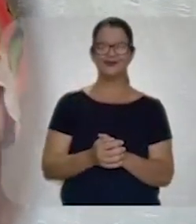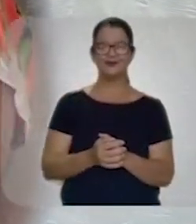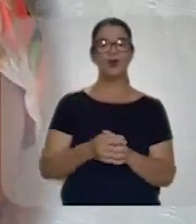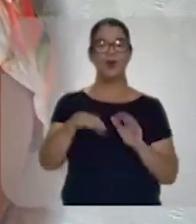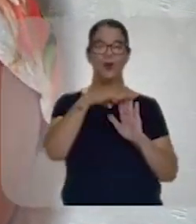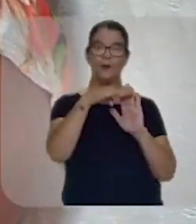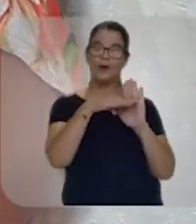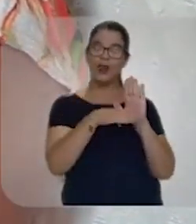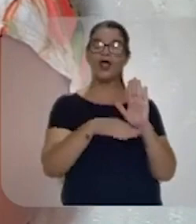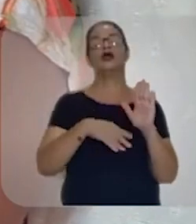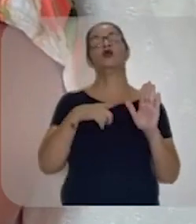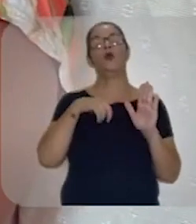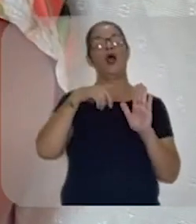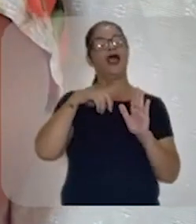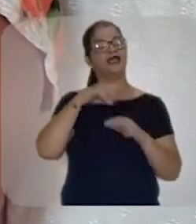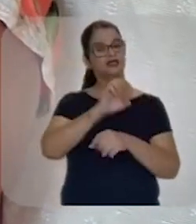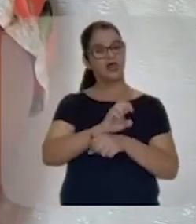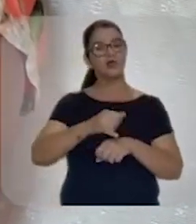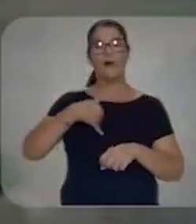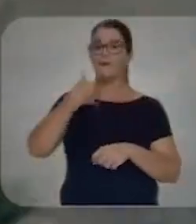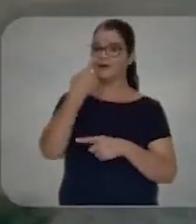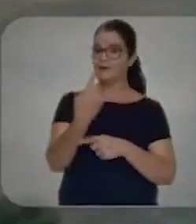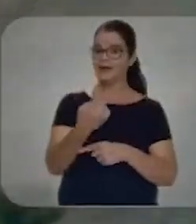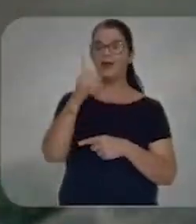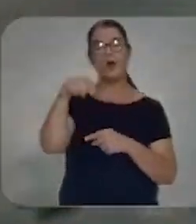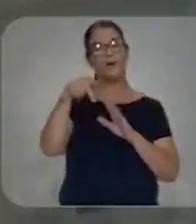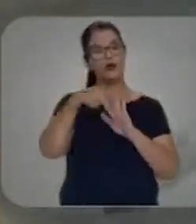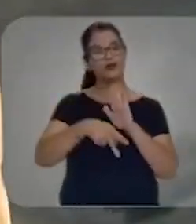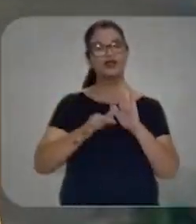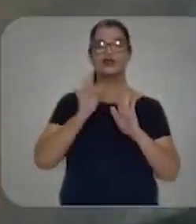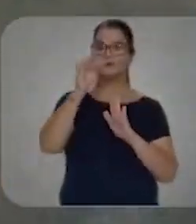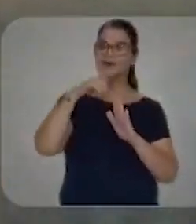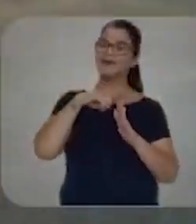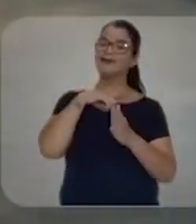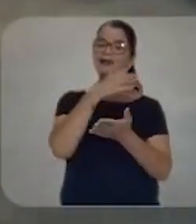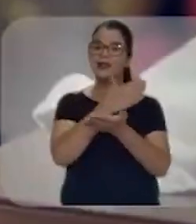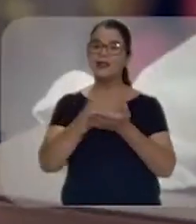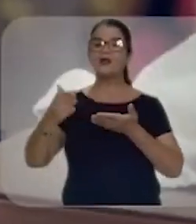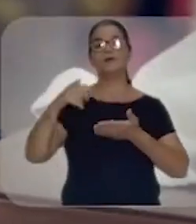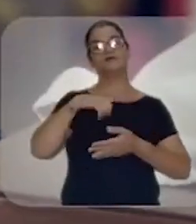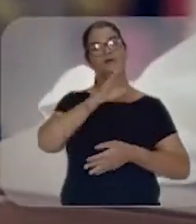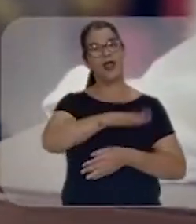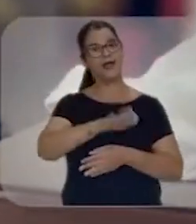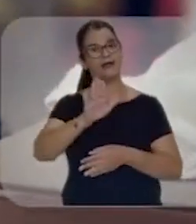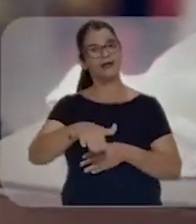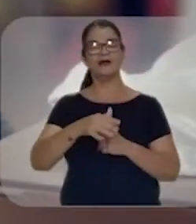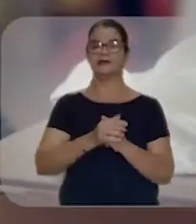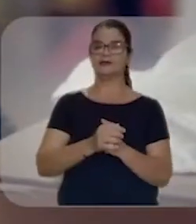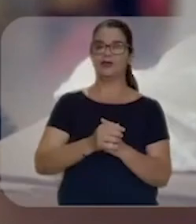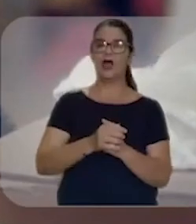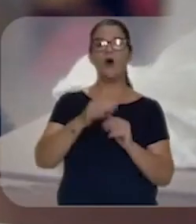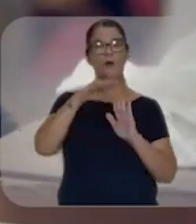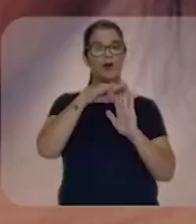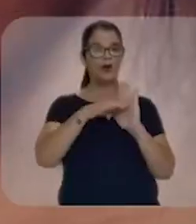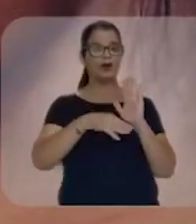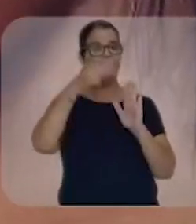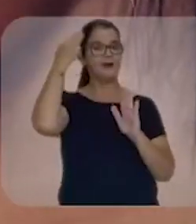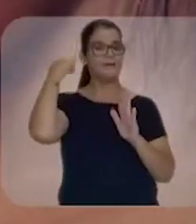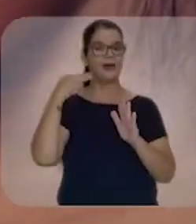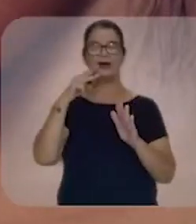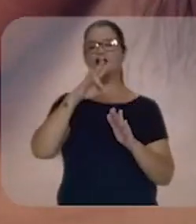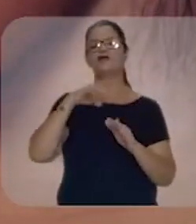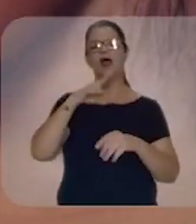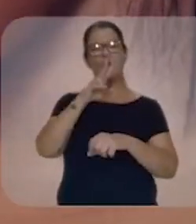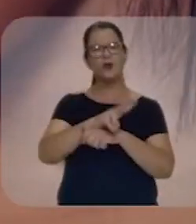O Plano Estadual da Primeira Infância é um projeto de futuro que tem como ponto de partida a criança. O programa de Marília